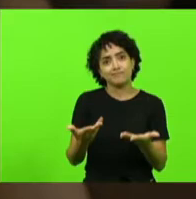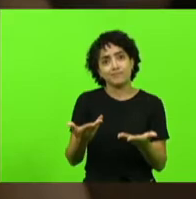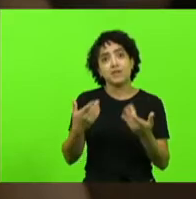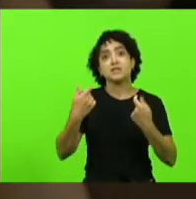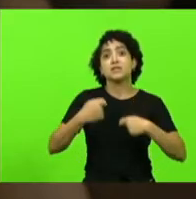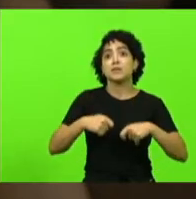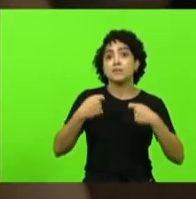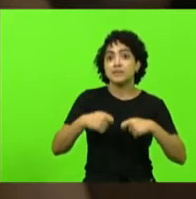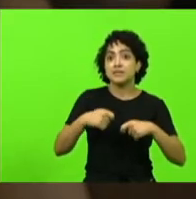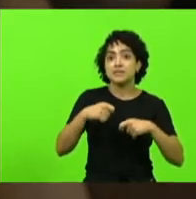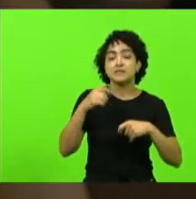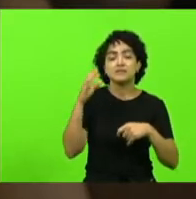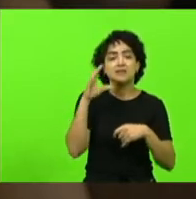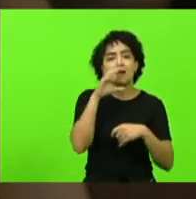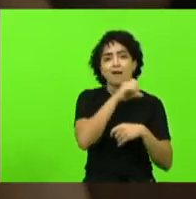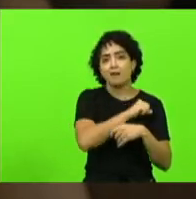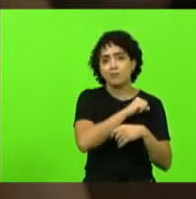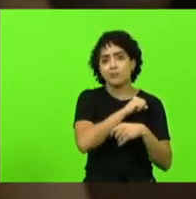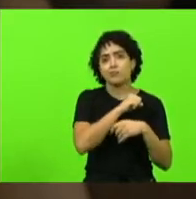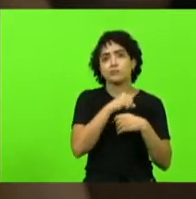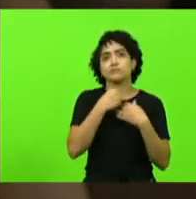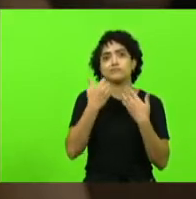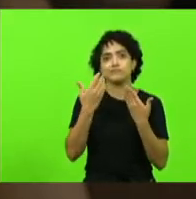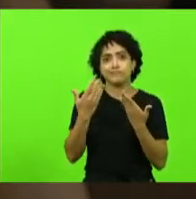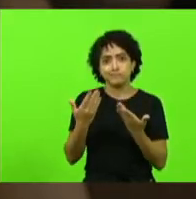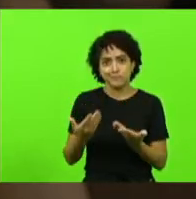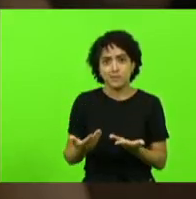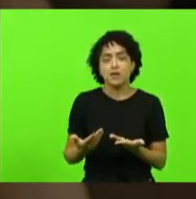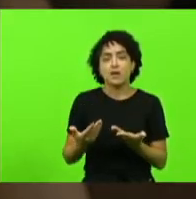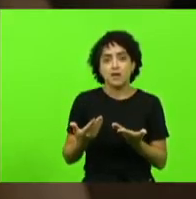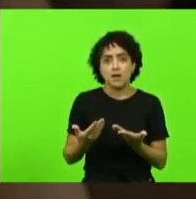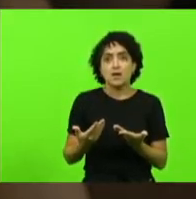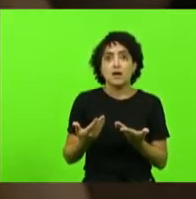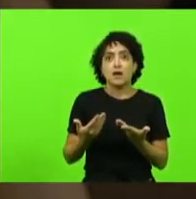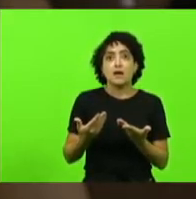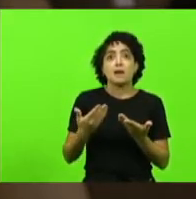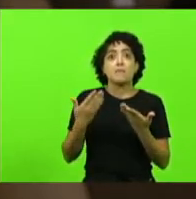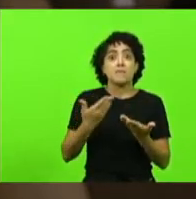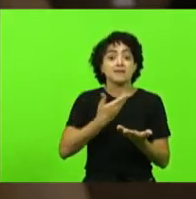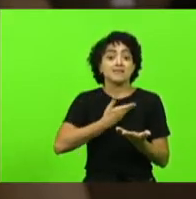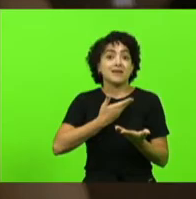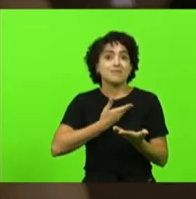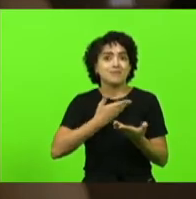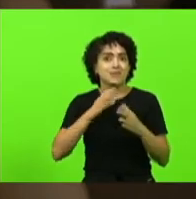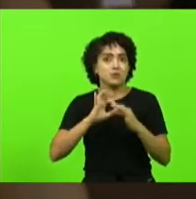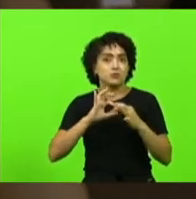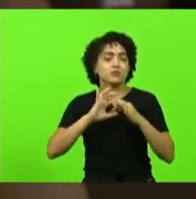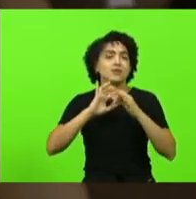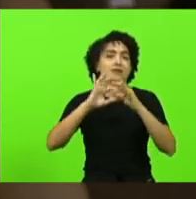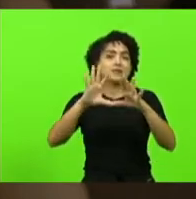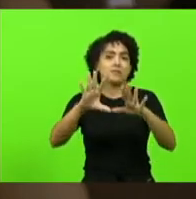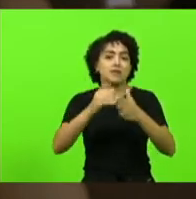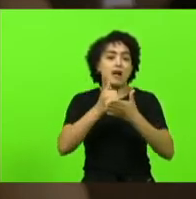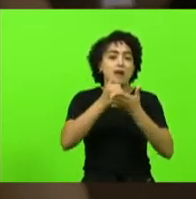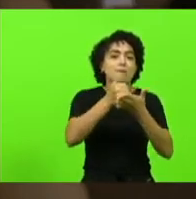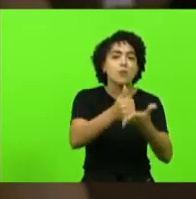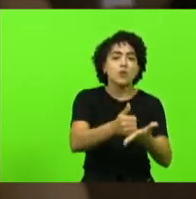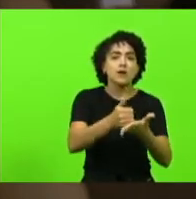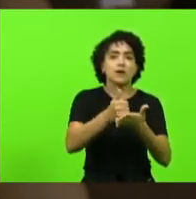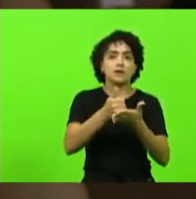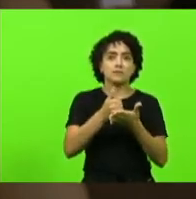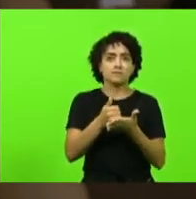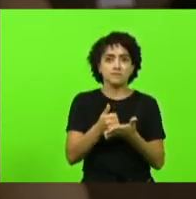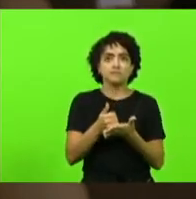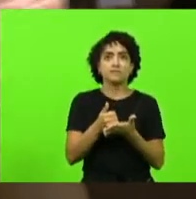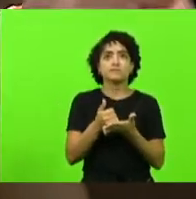urgentemente começar começarmos a nos tornar mais amigos da liberdade e por isso só para finalizar e